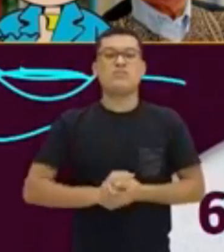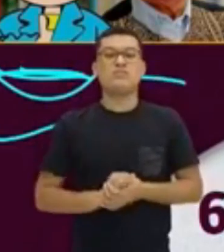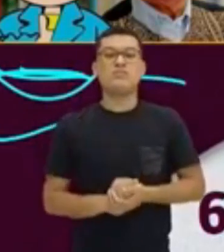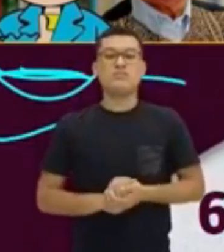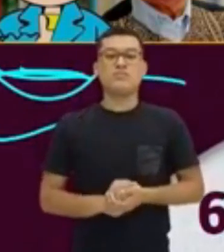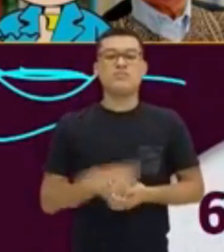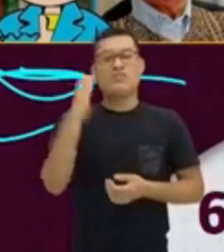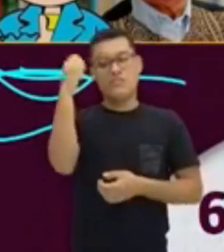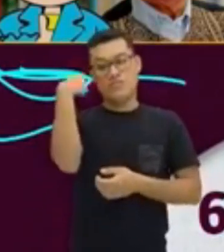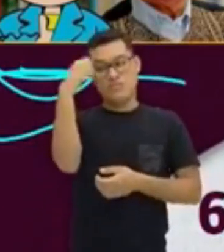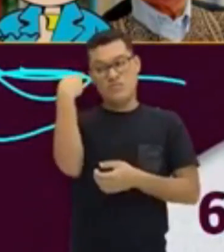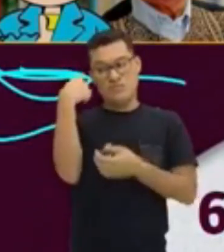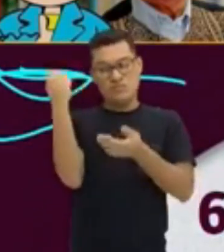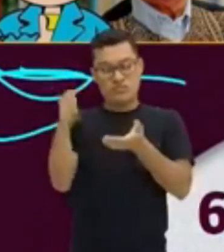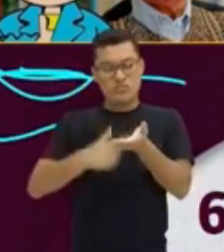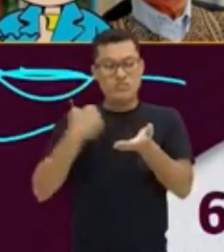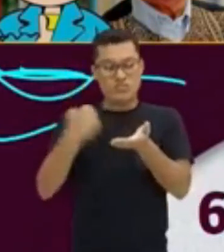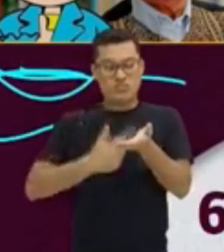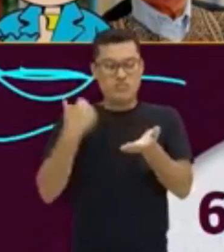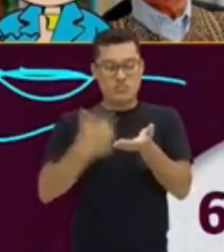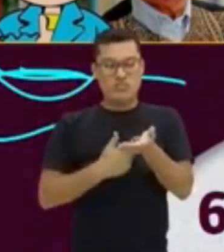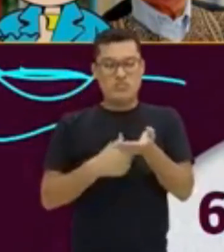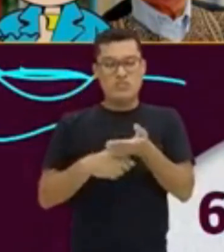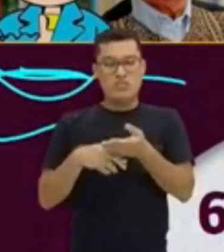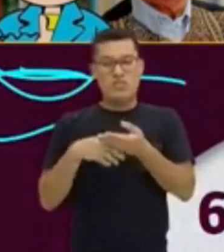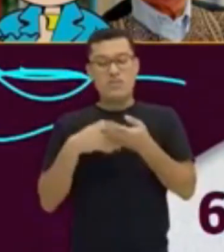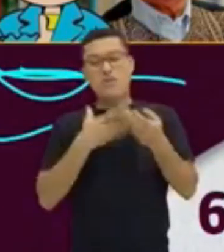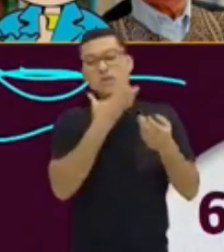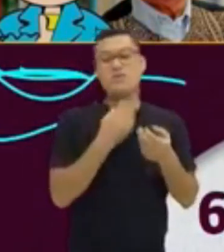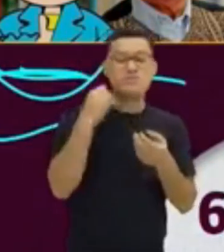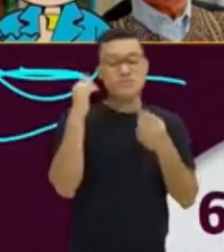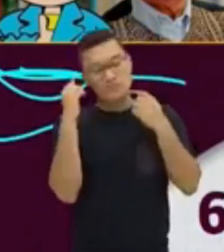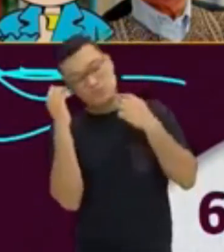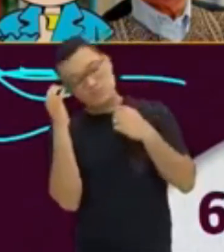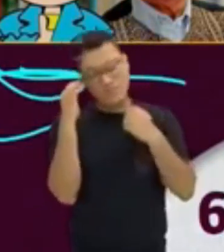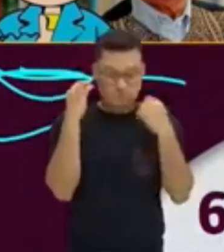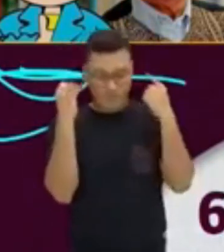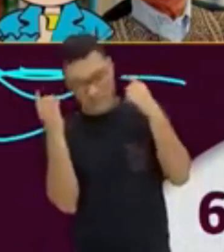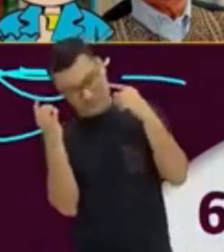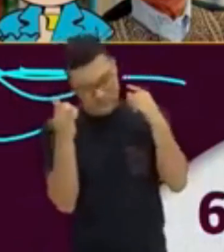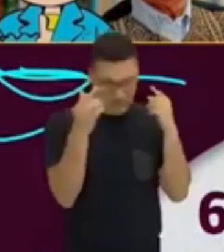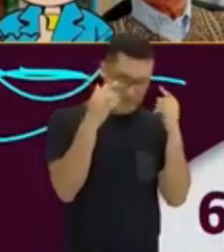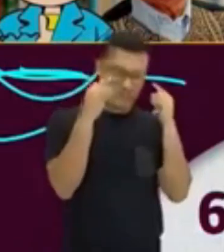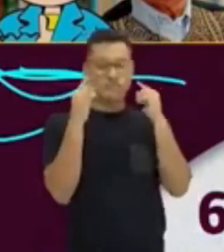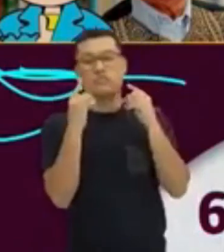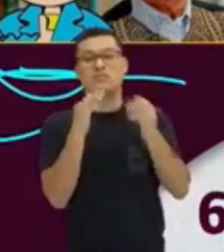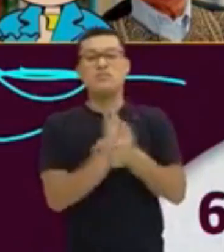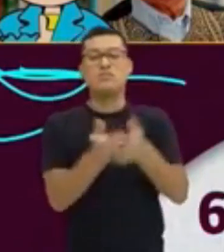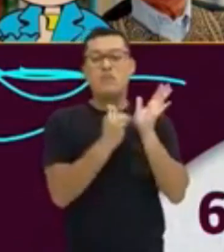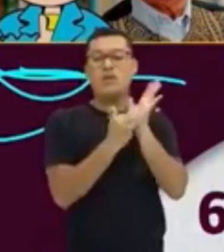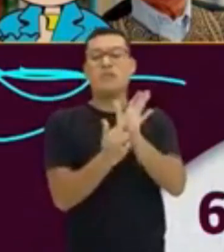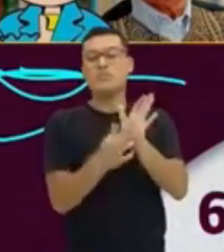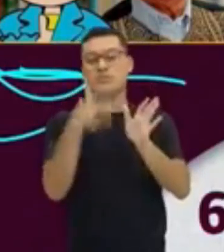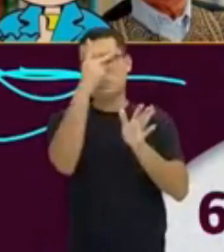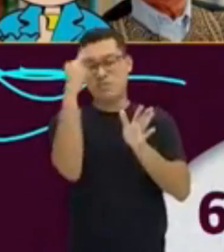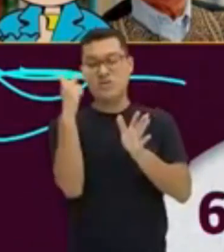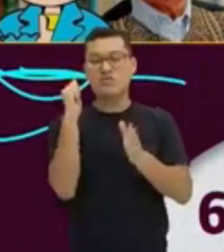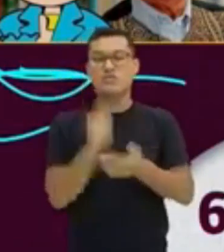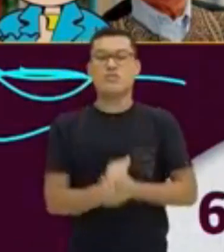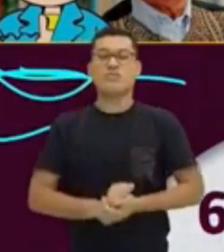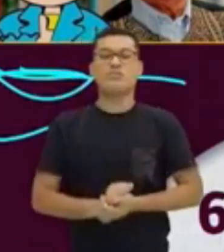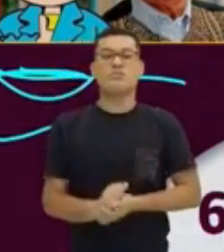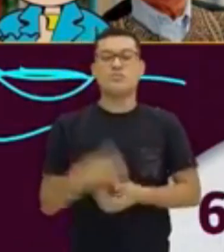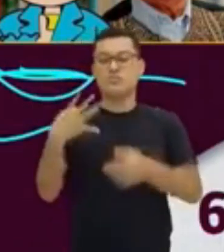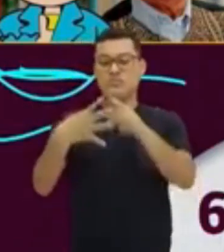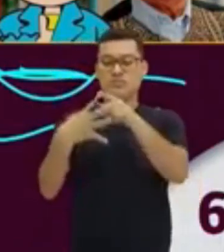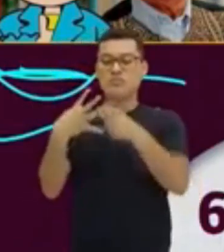Autor do livro Menino Maluquinho. Então, o guia turístico, ele apresentou a pessoa. Quatro